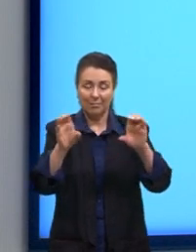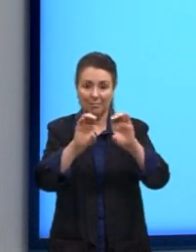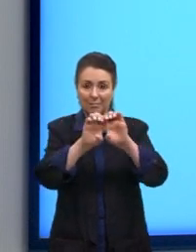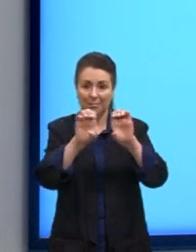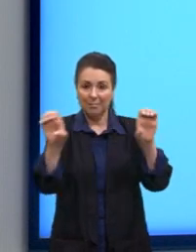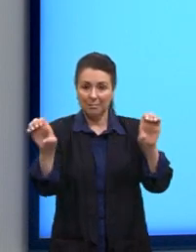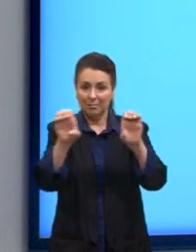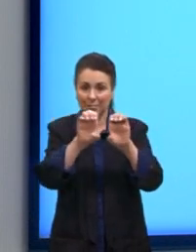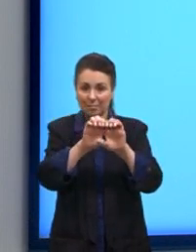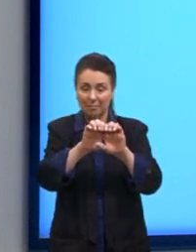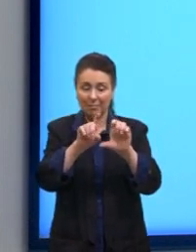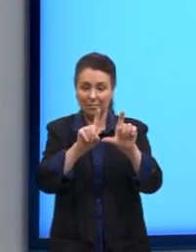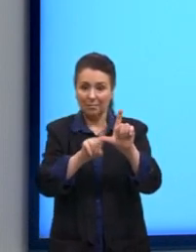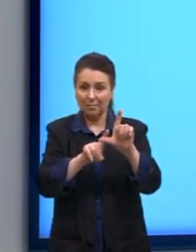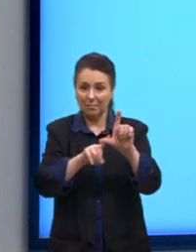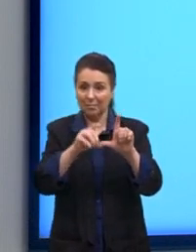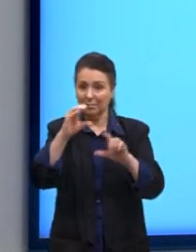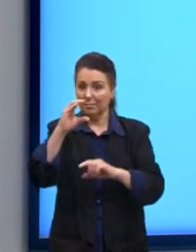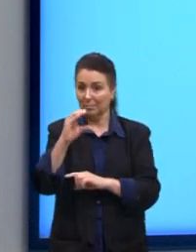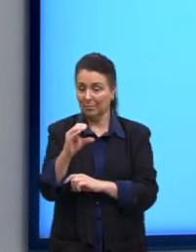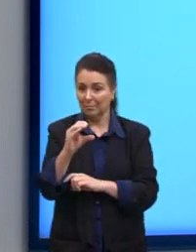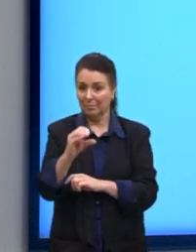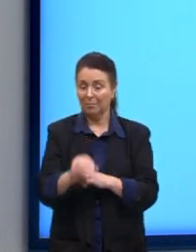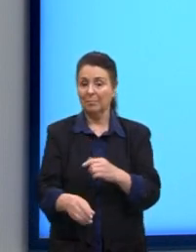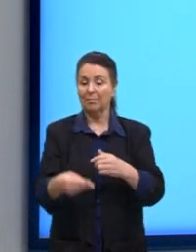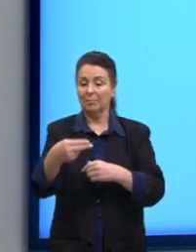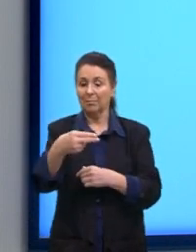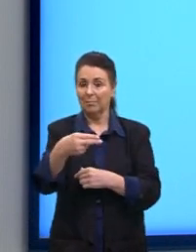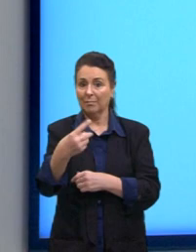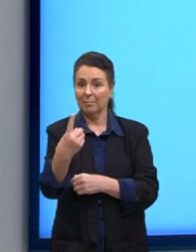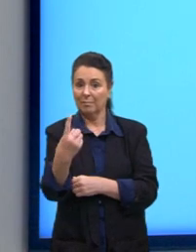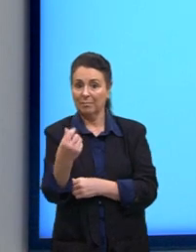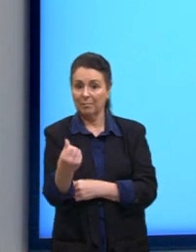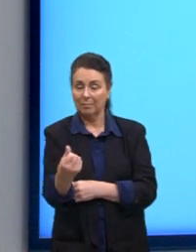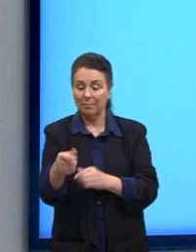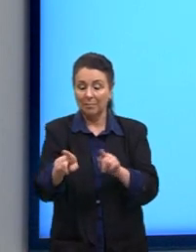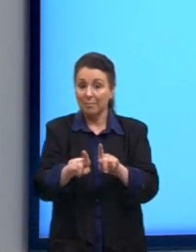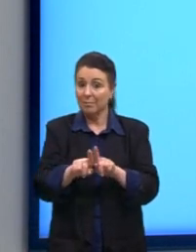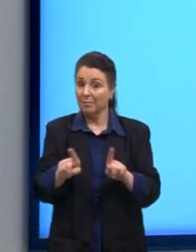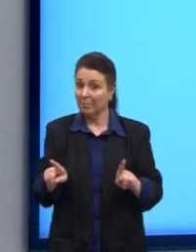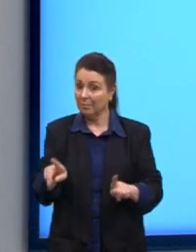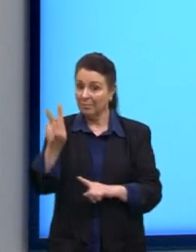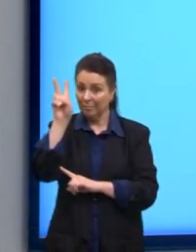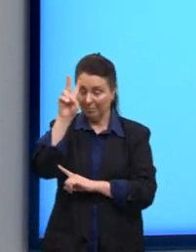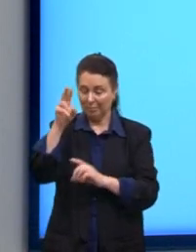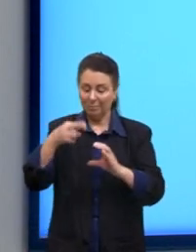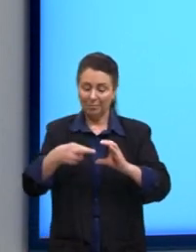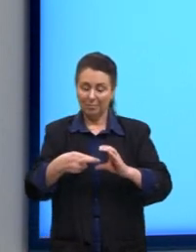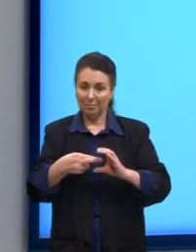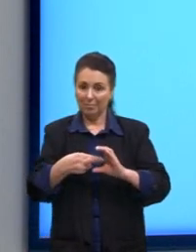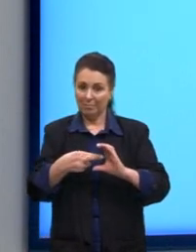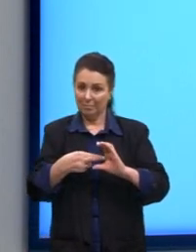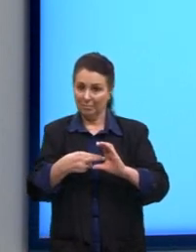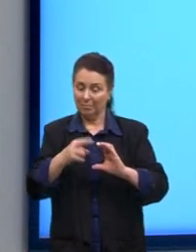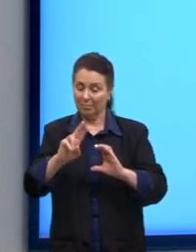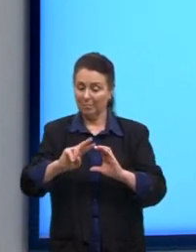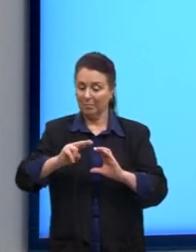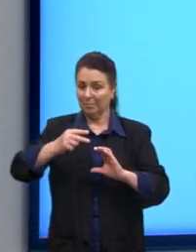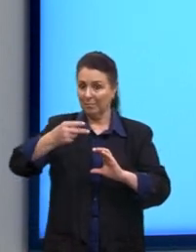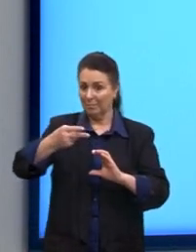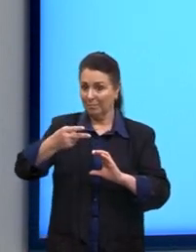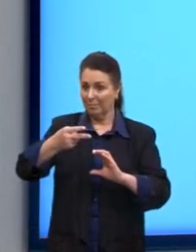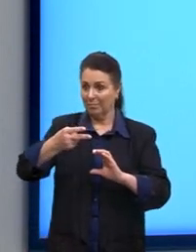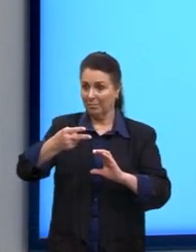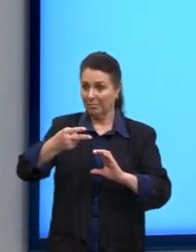Na letra C, nós tínhamos lá a igualdade, igual a 16. Mas, lembrando que o raio, ele tem que vir sempre ao quadrado.